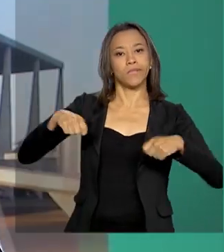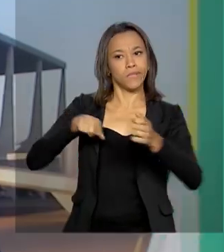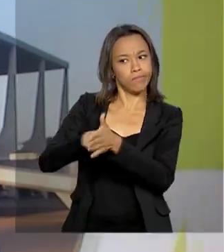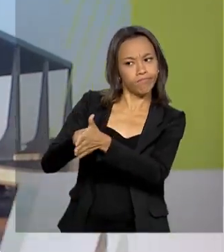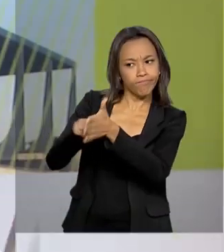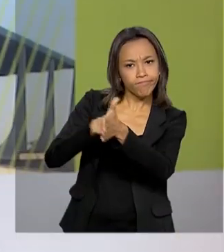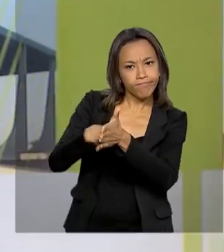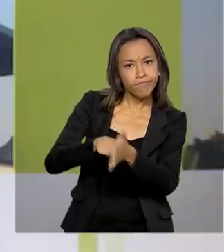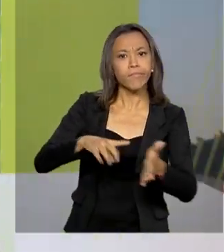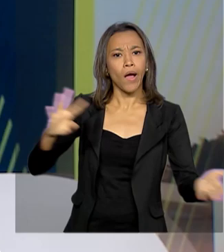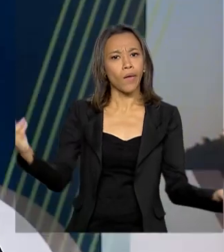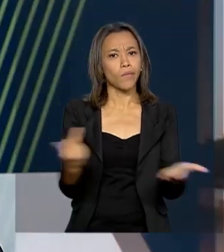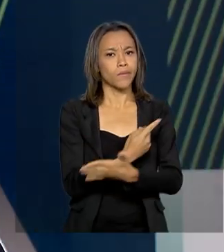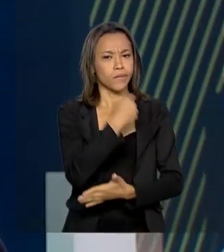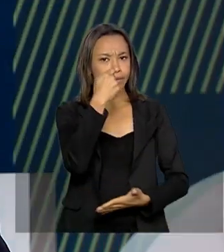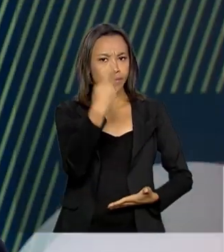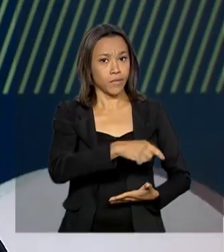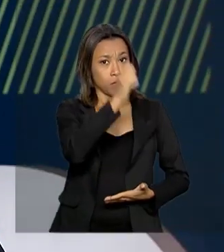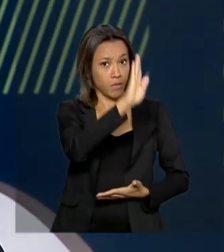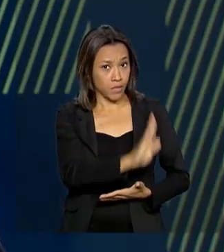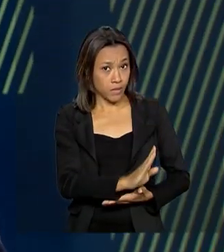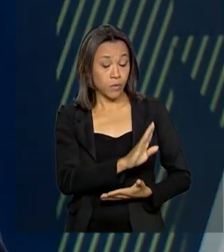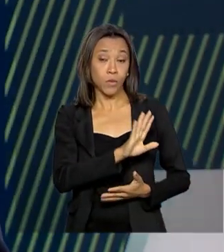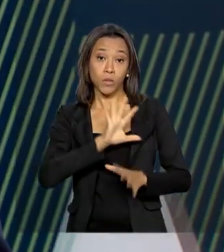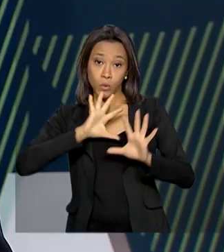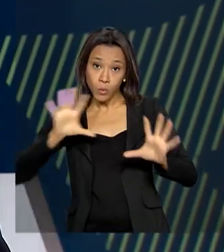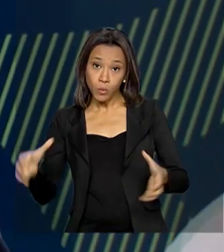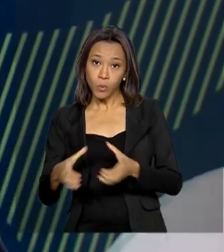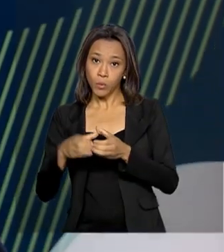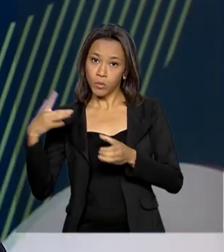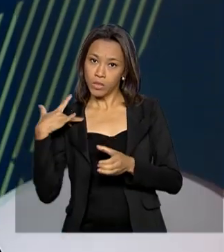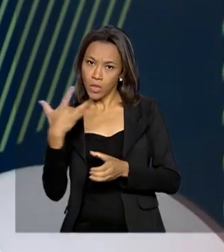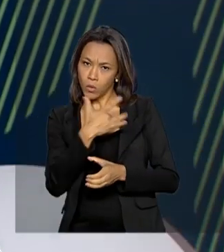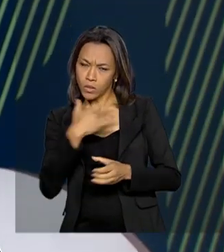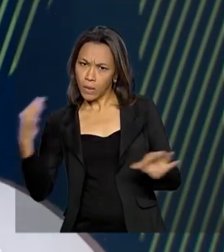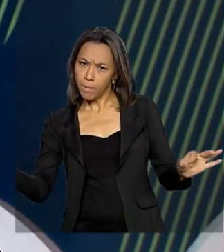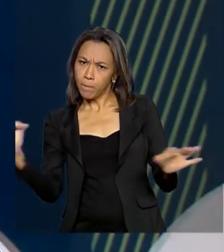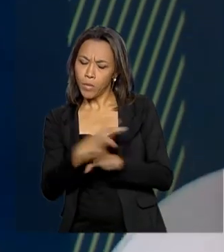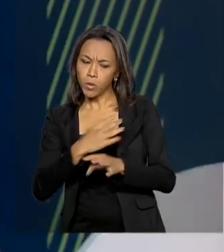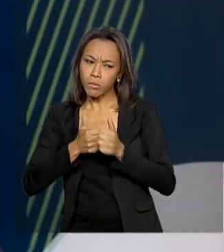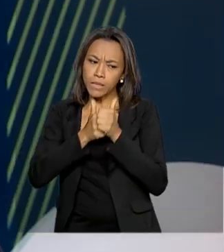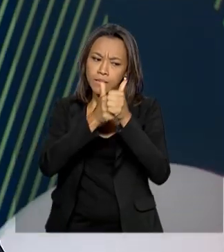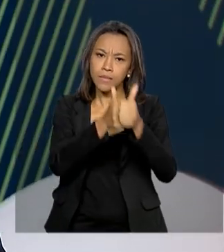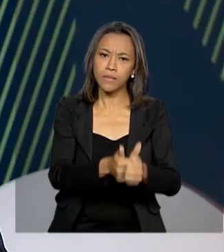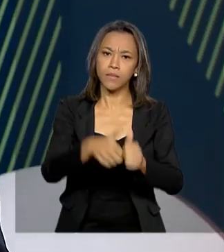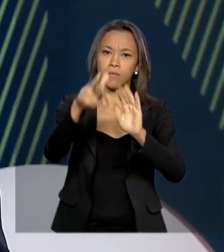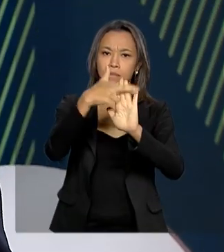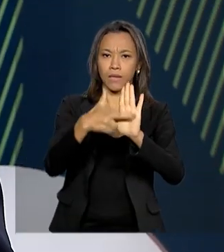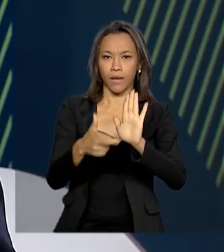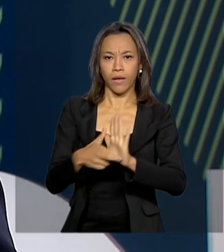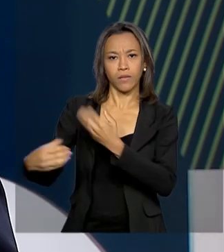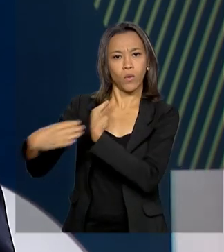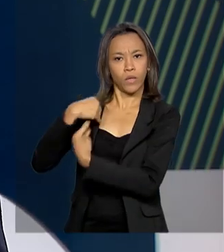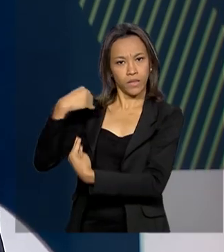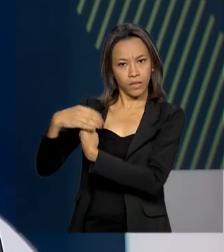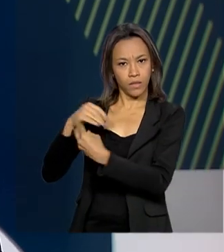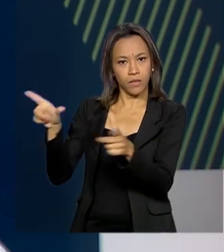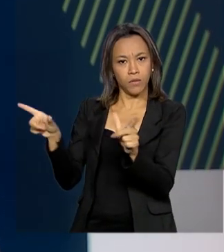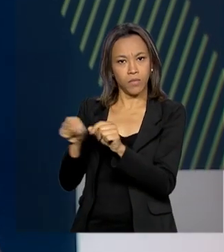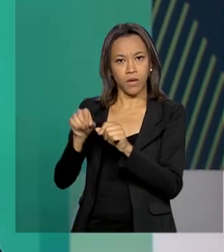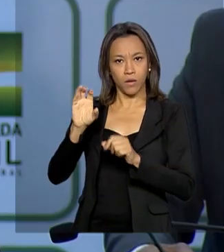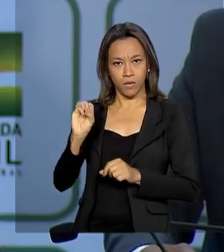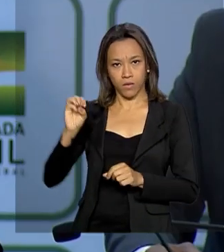suspeito no Brasil e que equipes de vigilância em saúde estão de prontidão para seguir com o protocolo recomendado pela OMS.